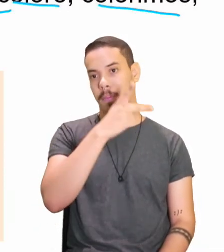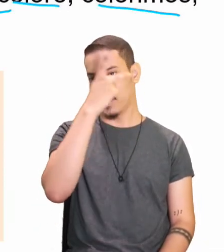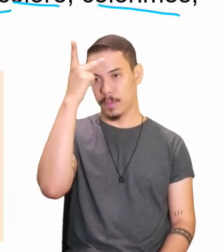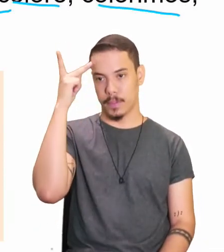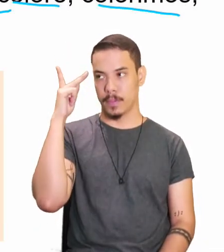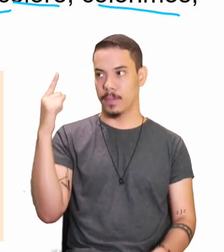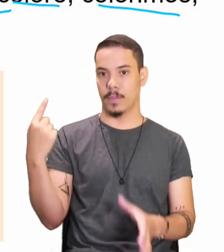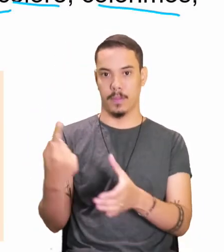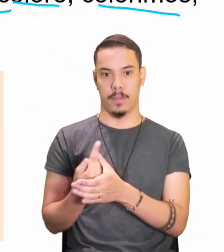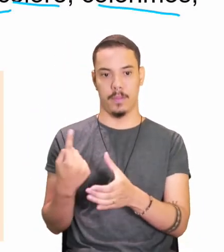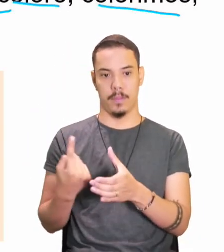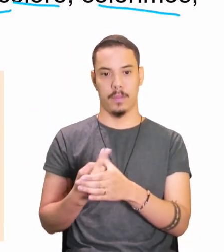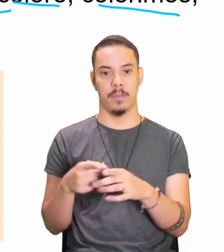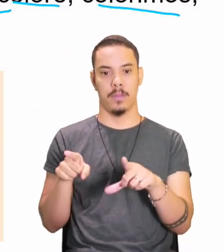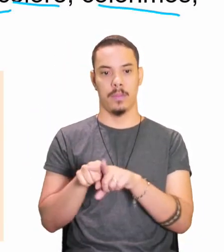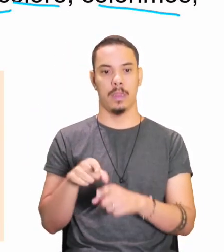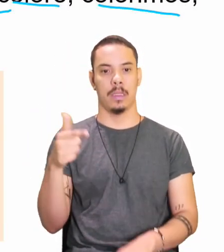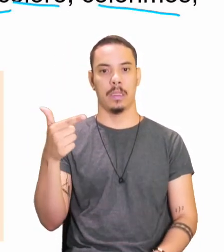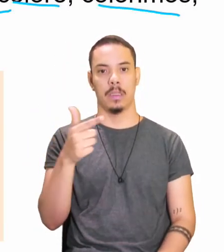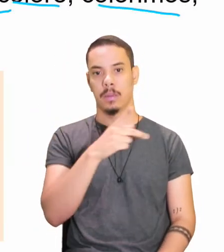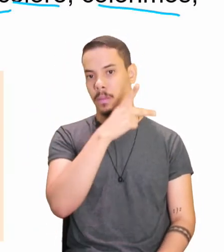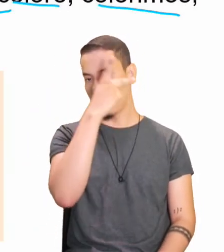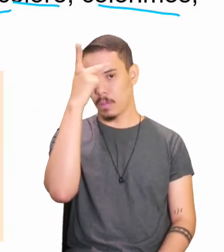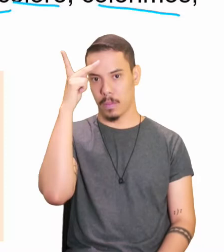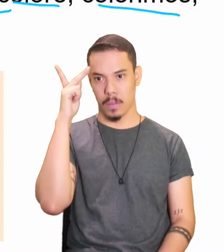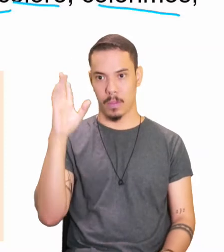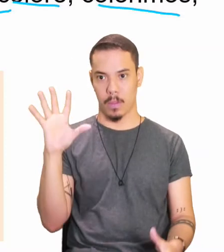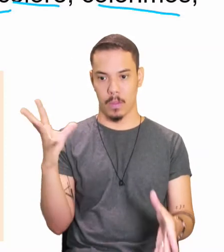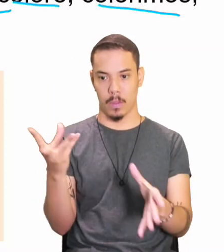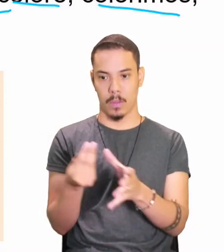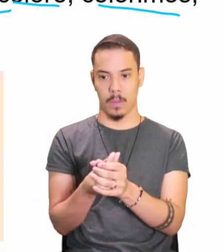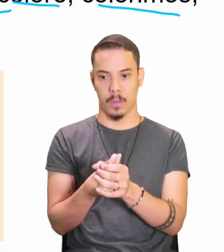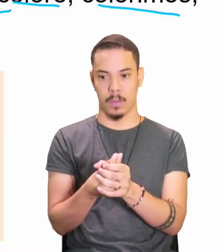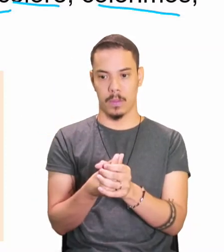do singular e a segunda pessoa do plural.